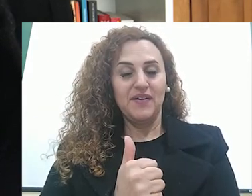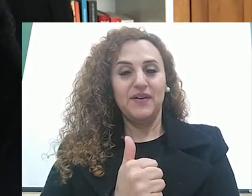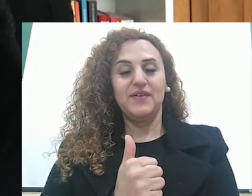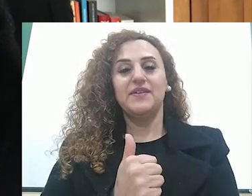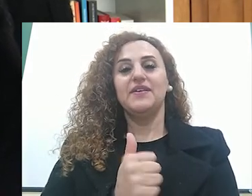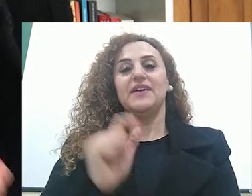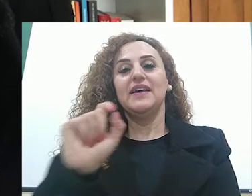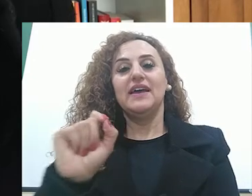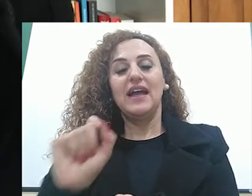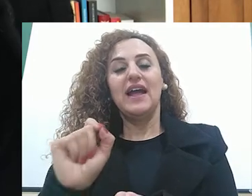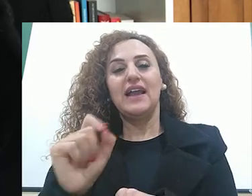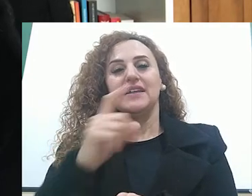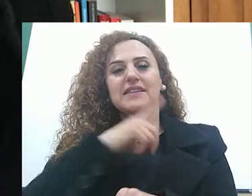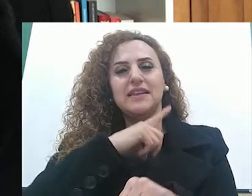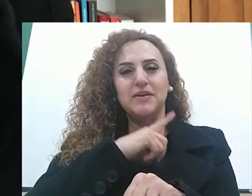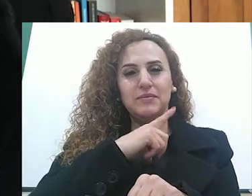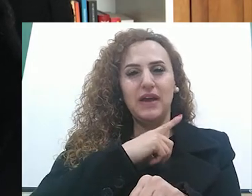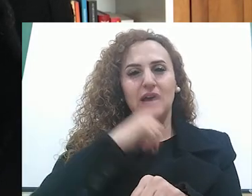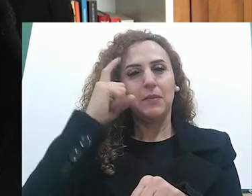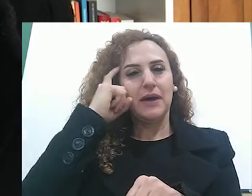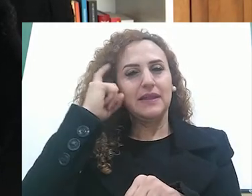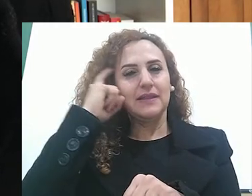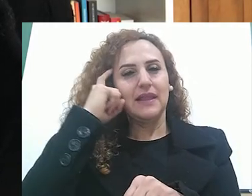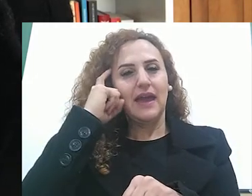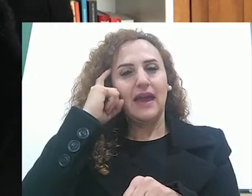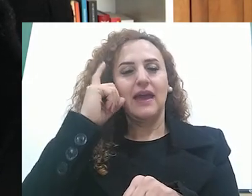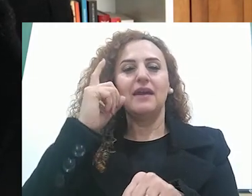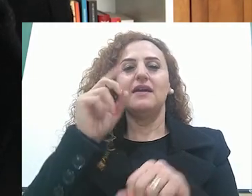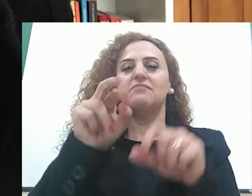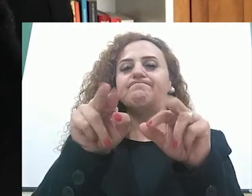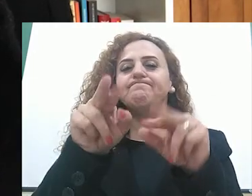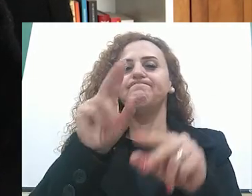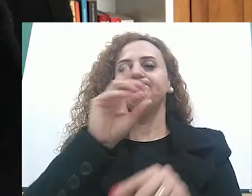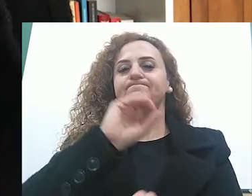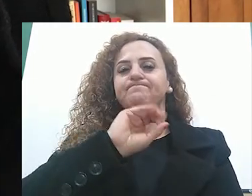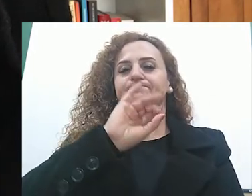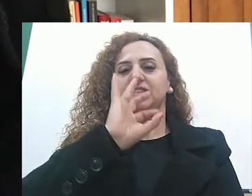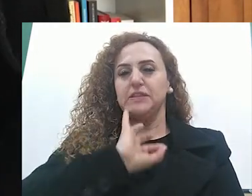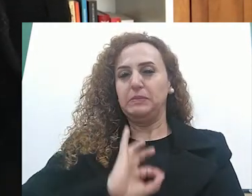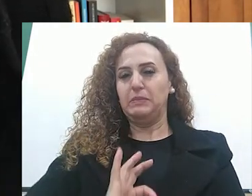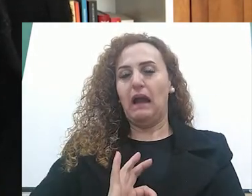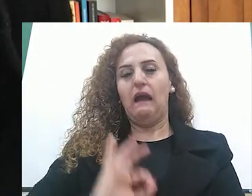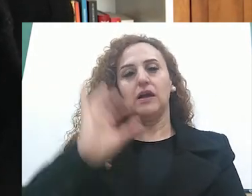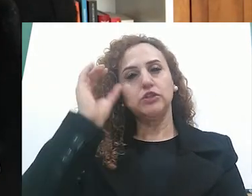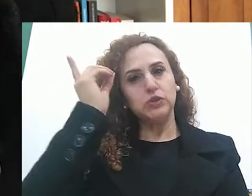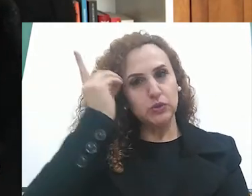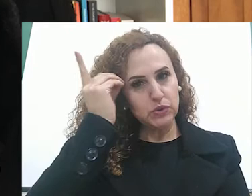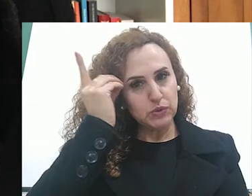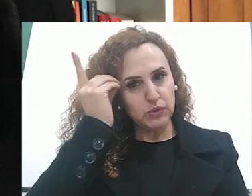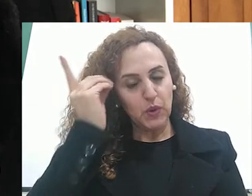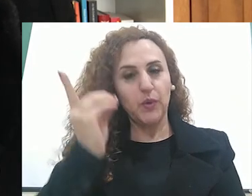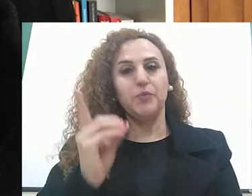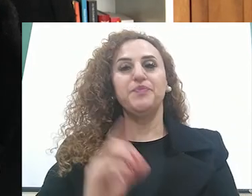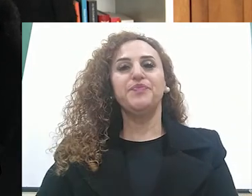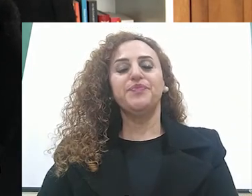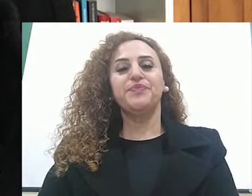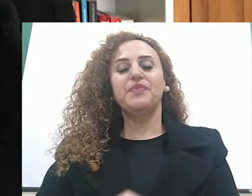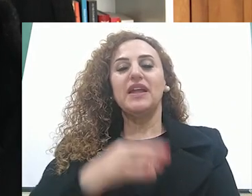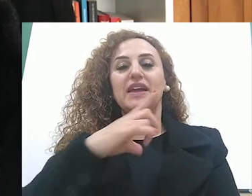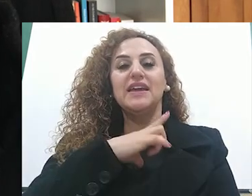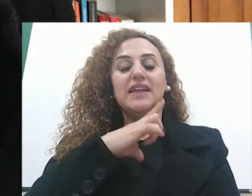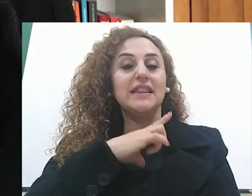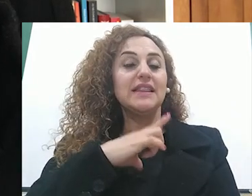Ela passa a ser ligada, né? A uma ideia de sacerdócio, uma ideia de vocação, os salários